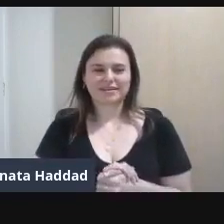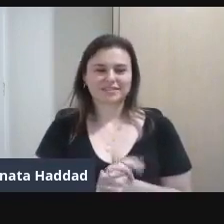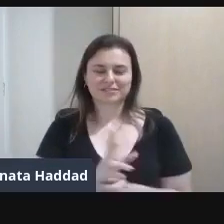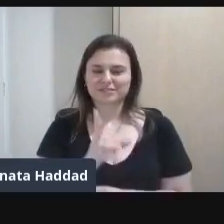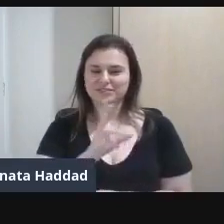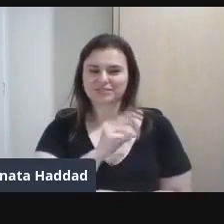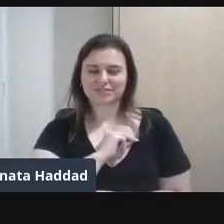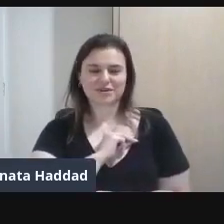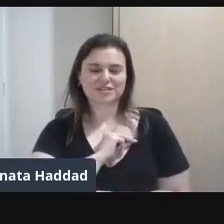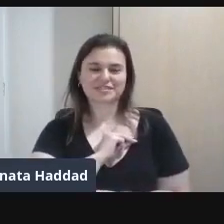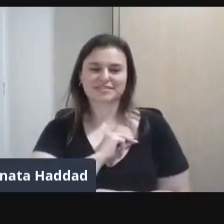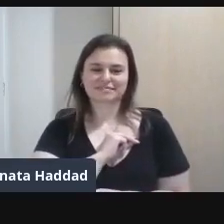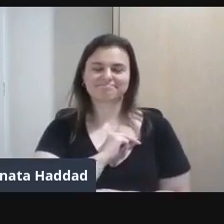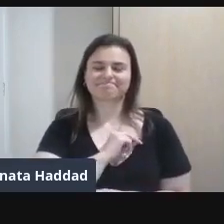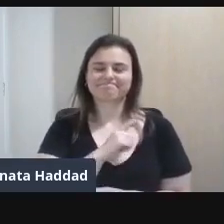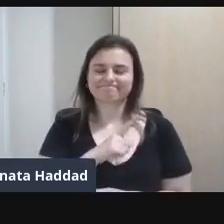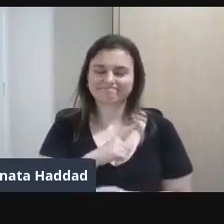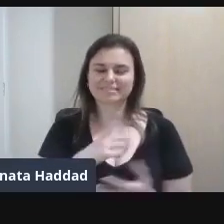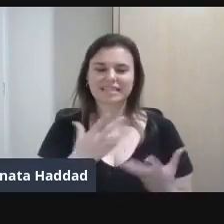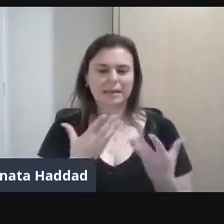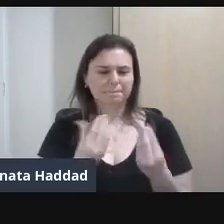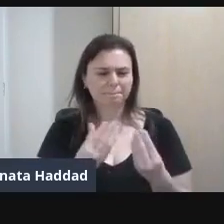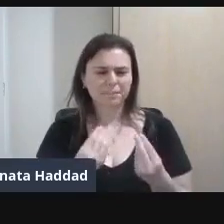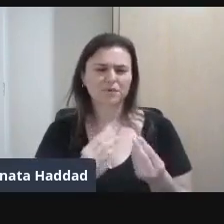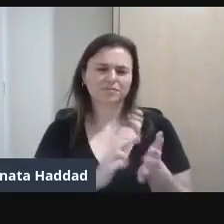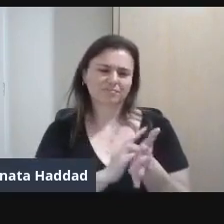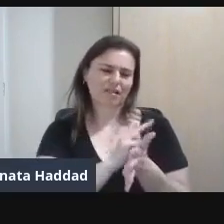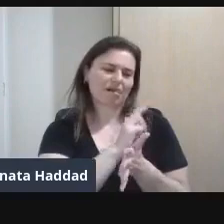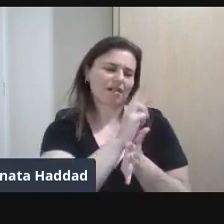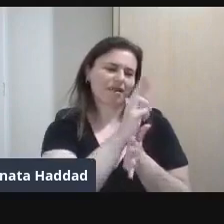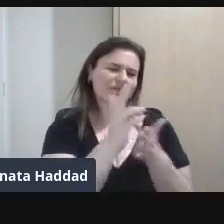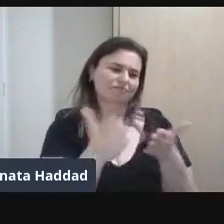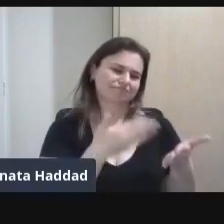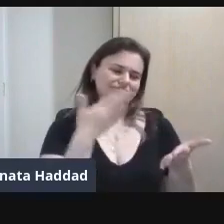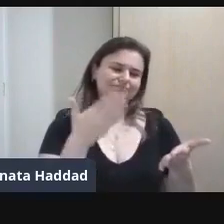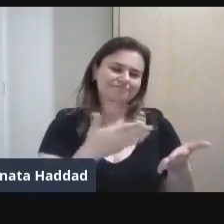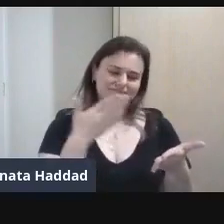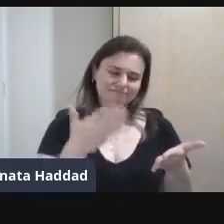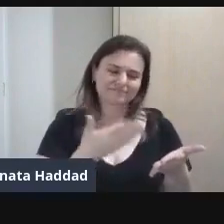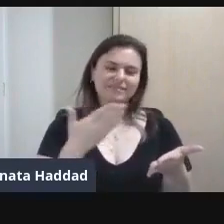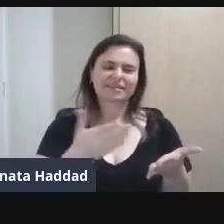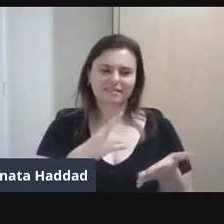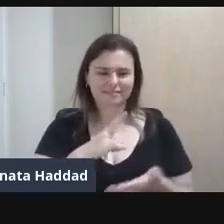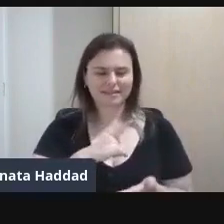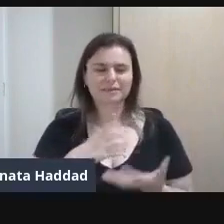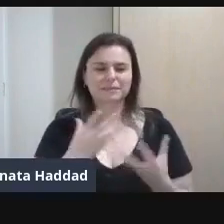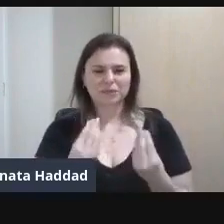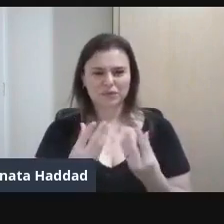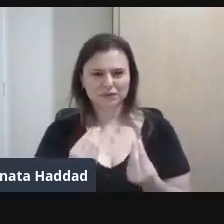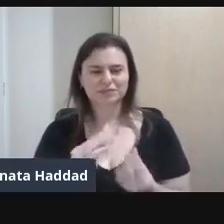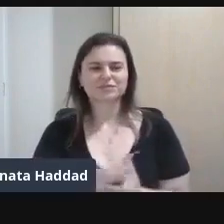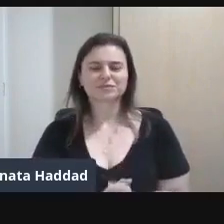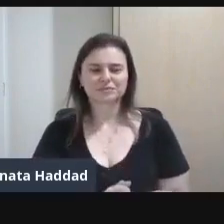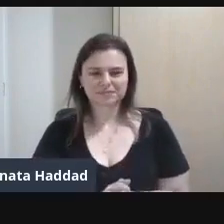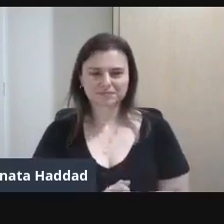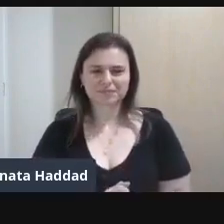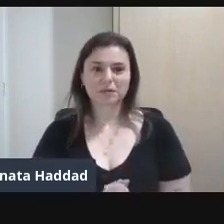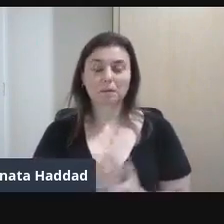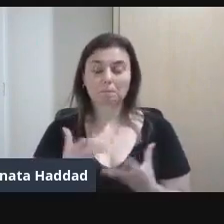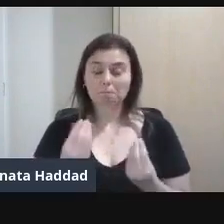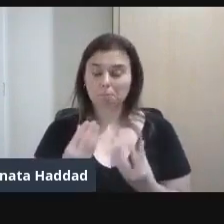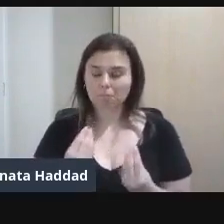A bibliografia Dela Assim É gigantesca São muitos Livros Muitos Livros Muitos